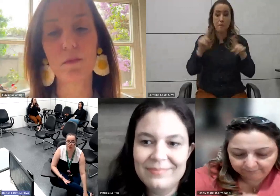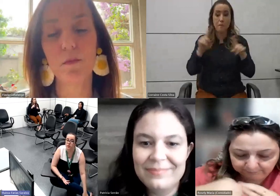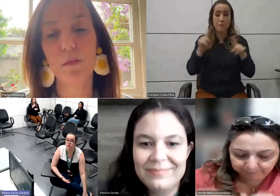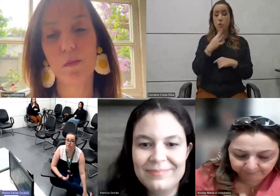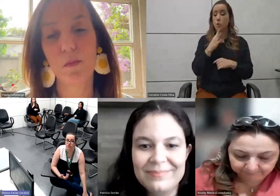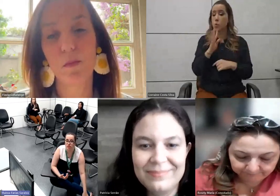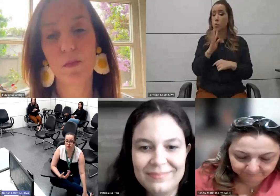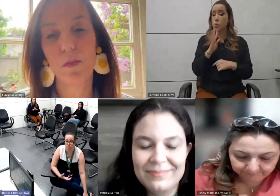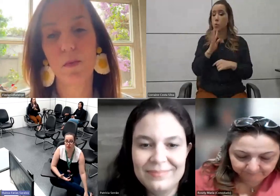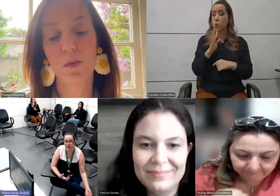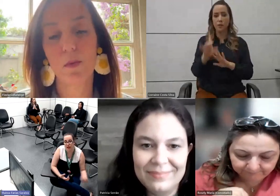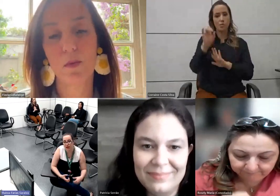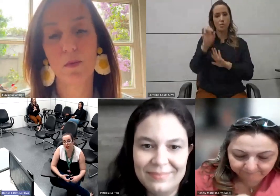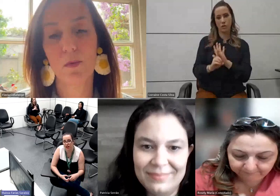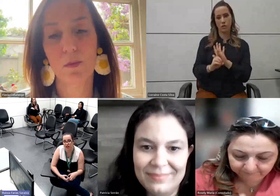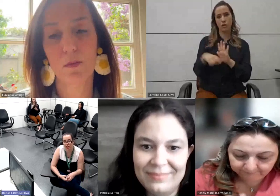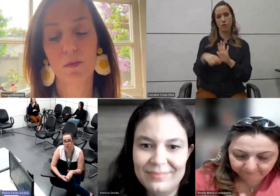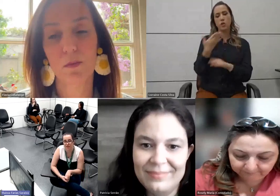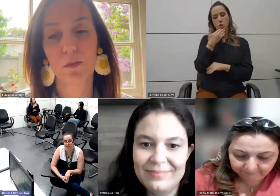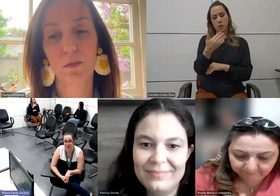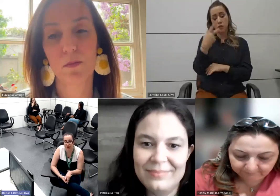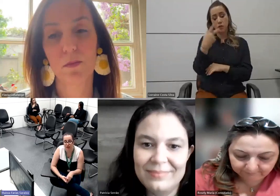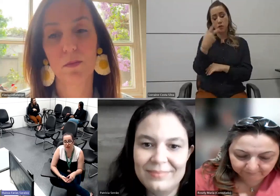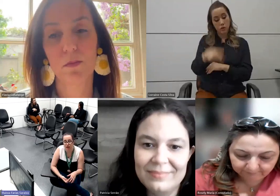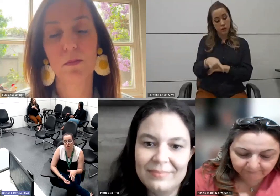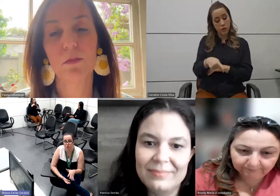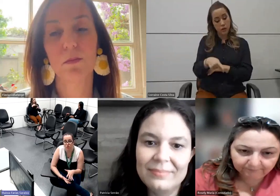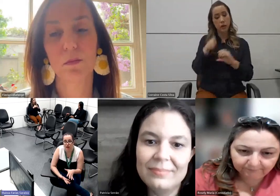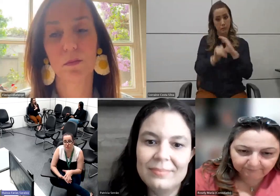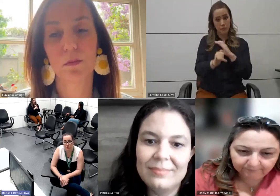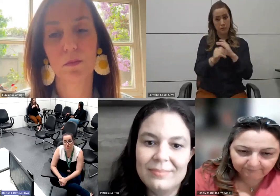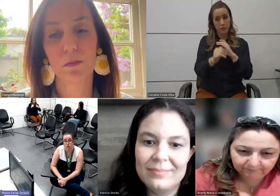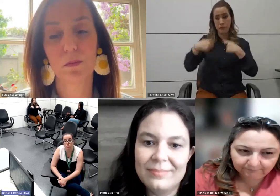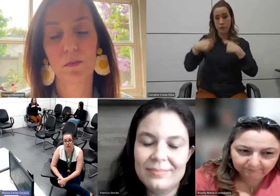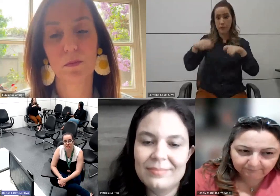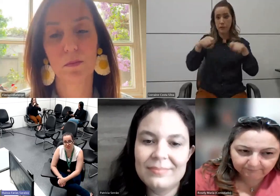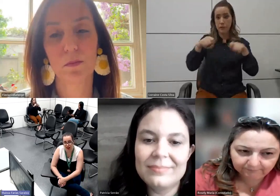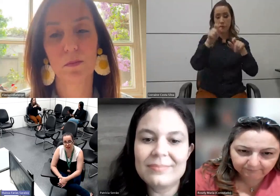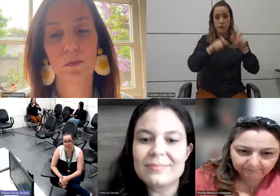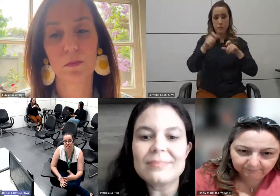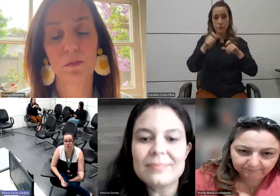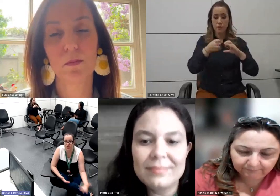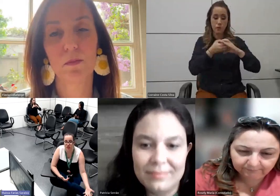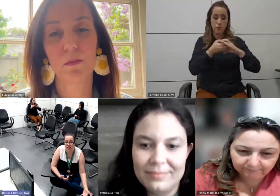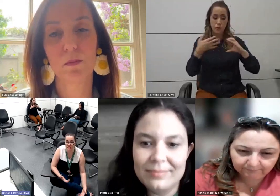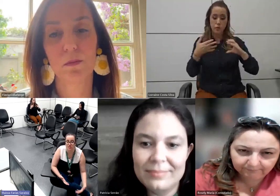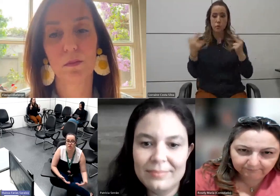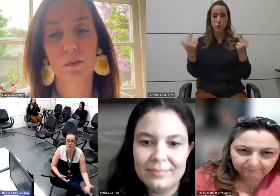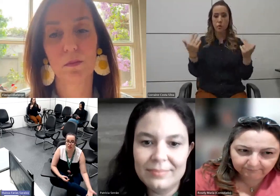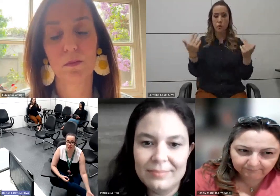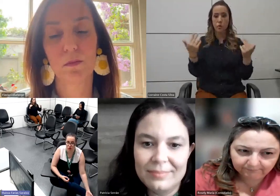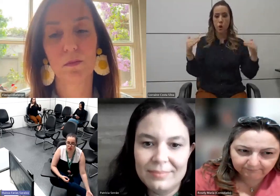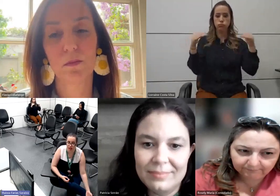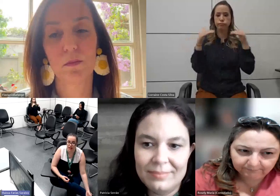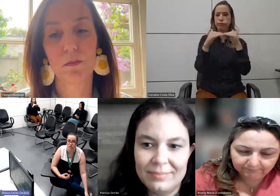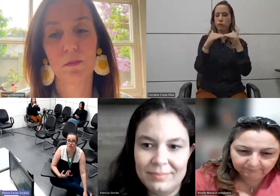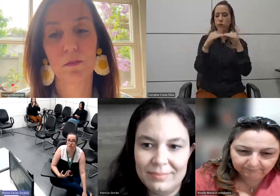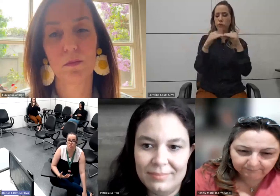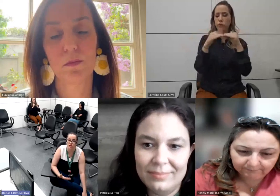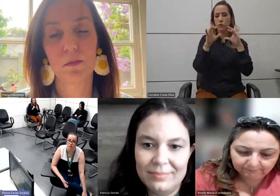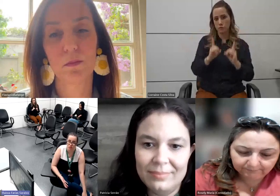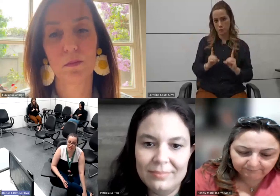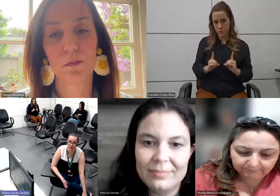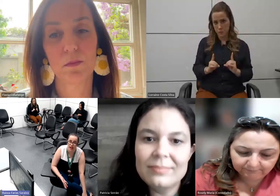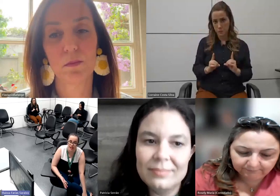desconhecimento mesmo. A gente pleiteia que aqui na EBC as pessoas com doenças raras sejam enquadradas na mesma categoria